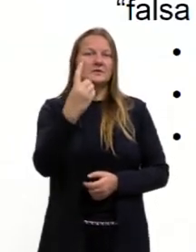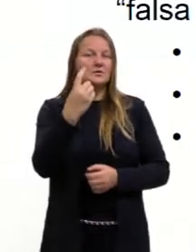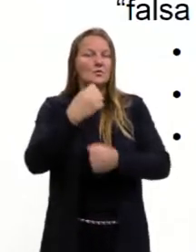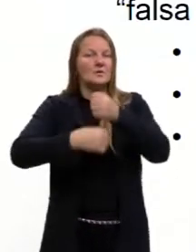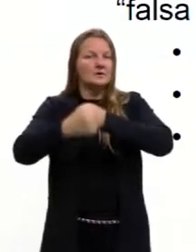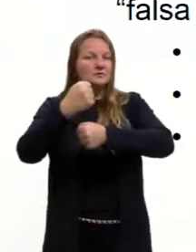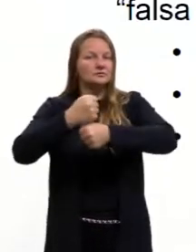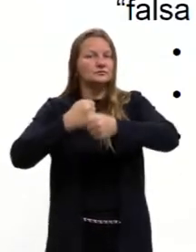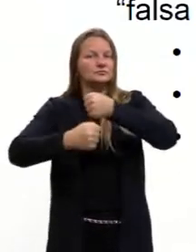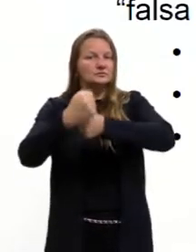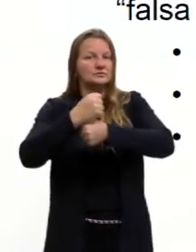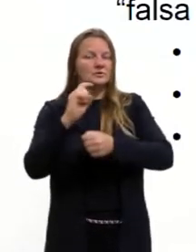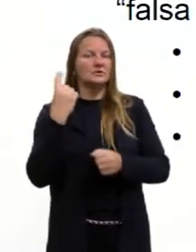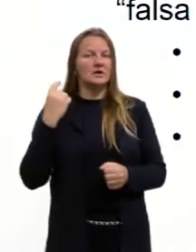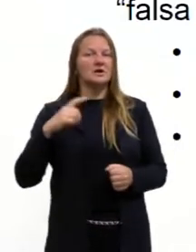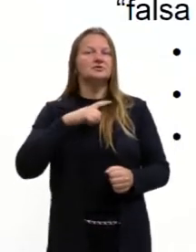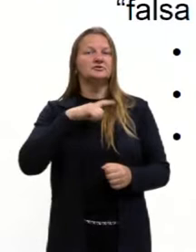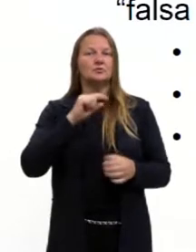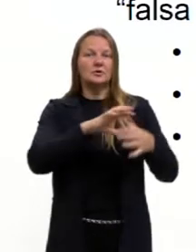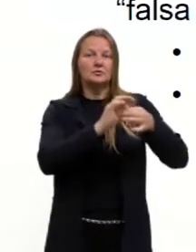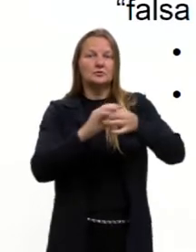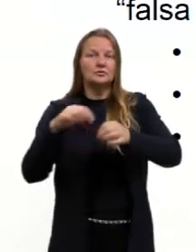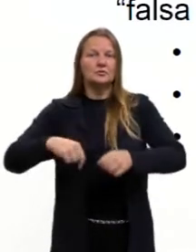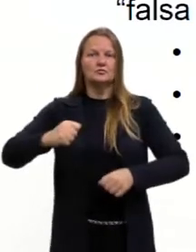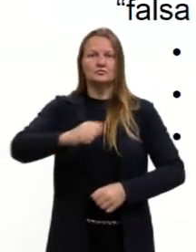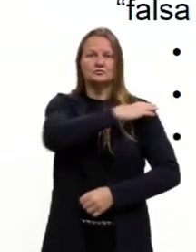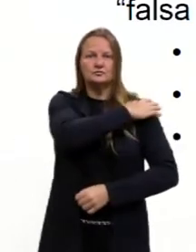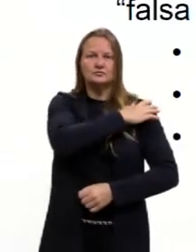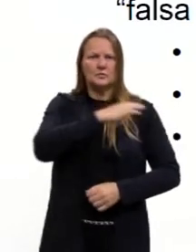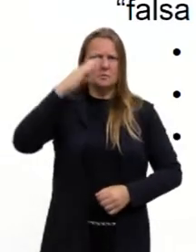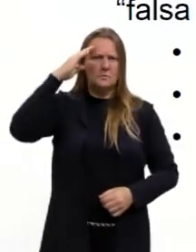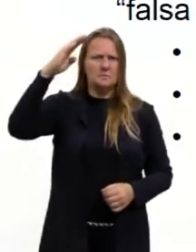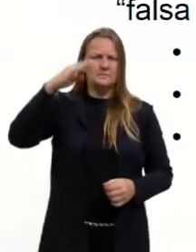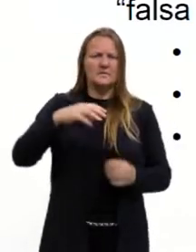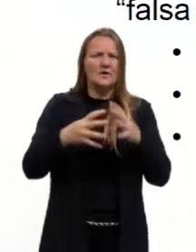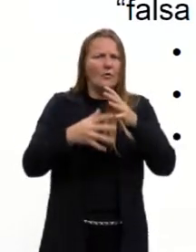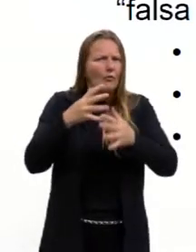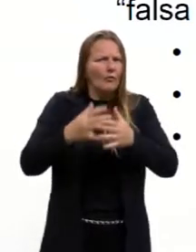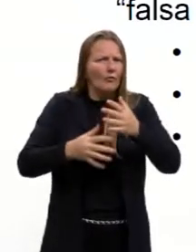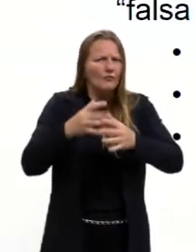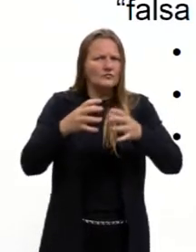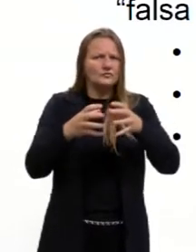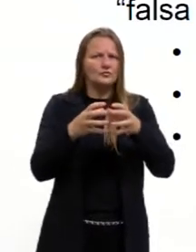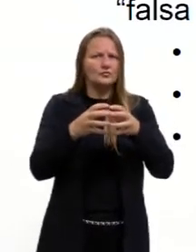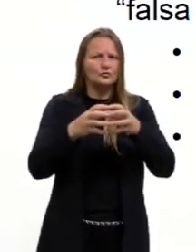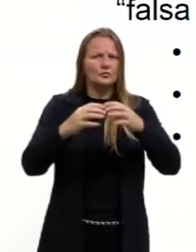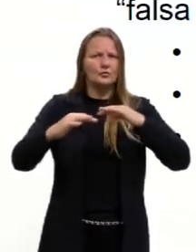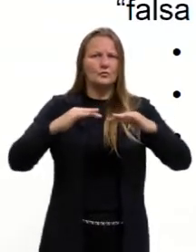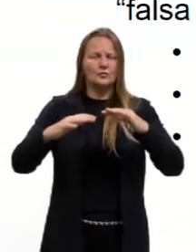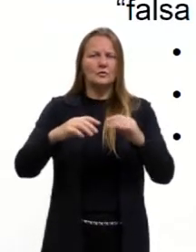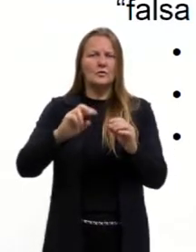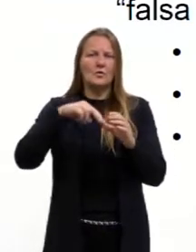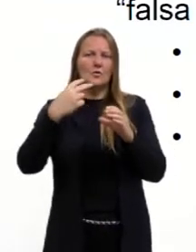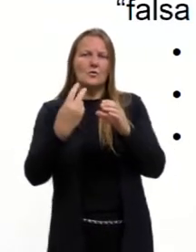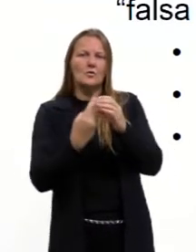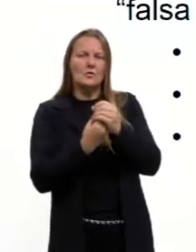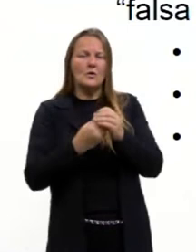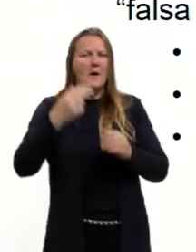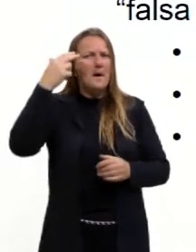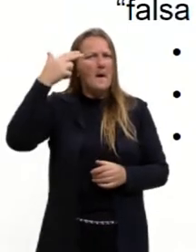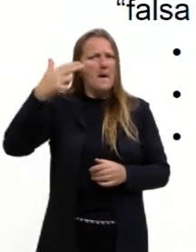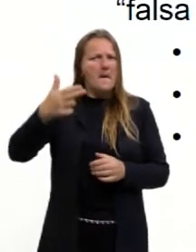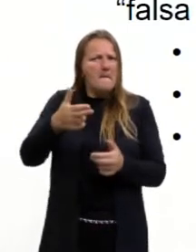Era a época da ditadura militar e diz que a ditadura confundiu esse grupo Palmares com a vanguarda armada